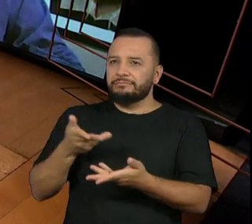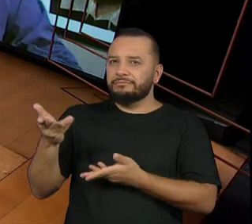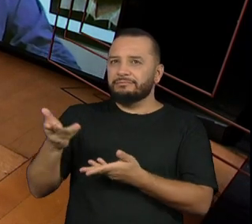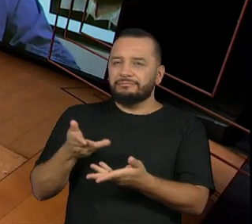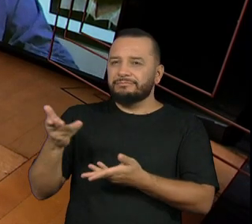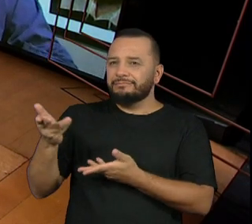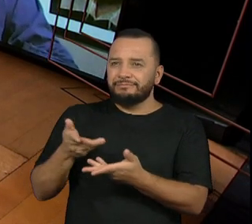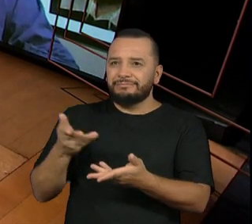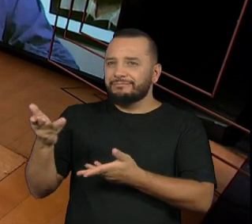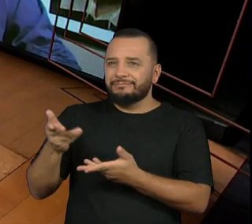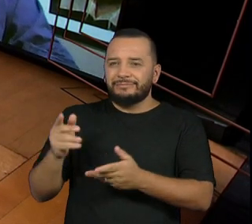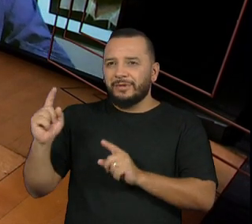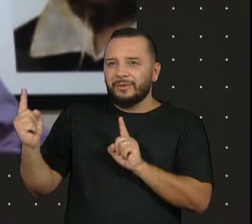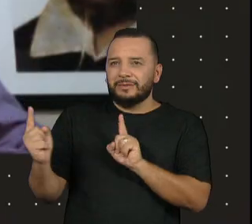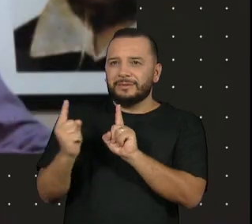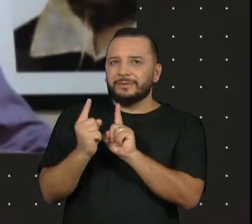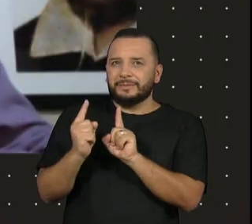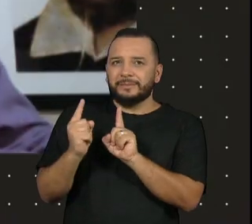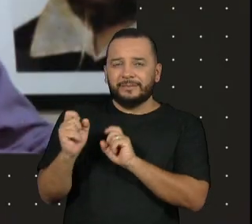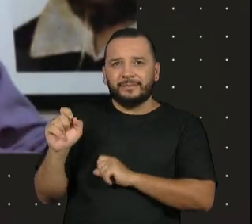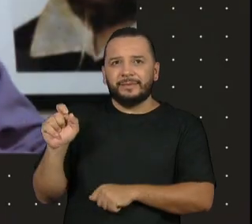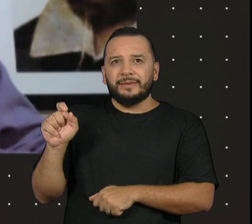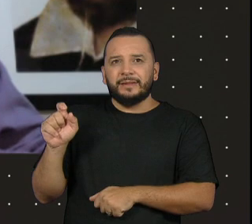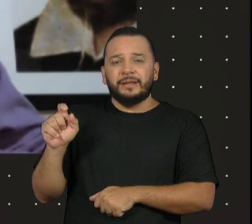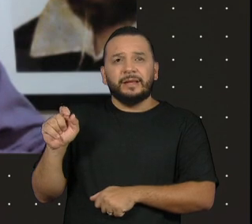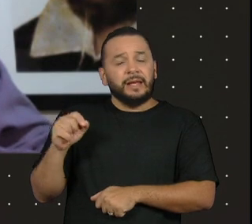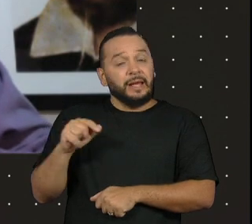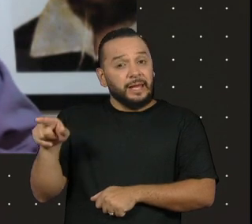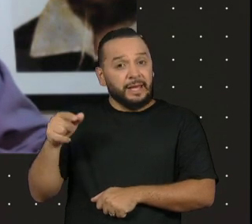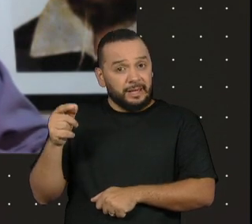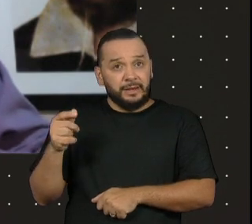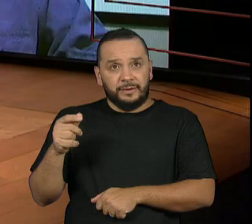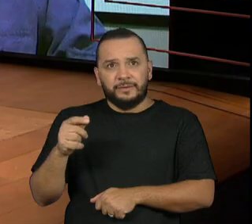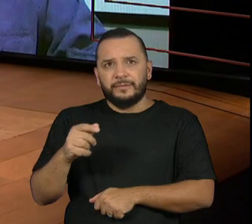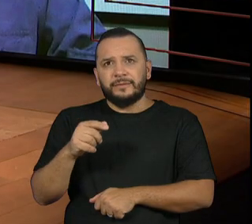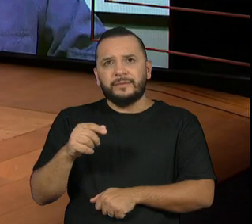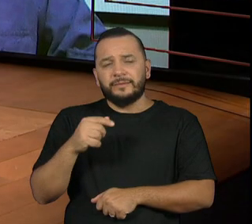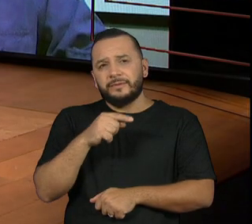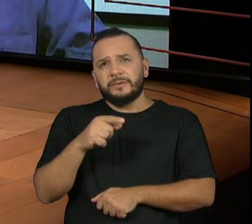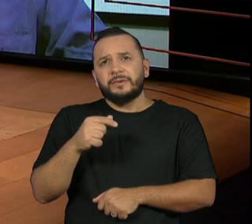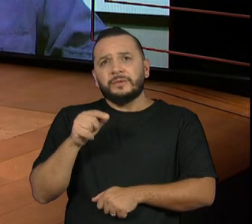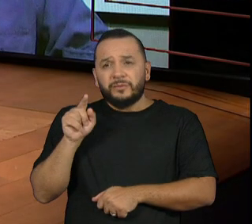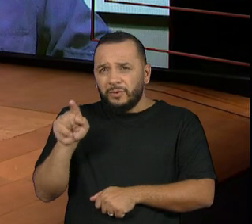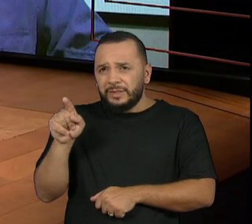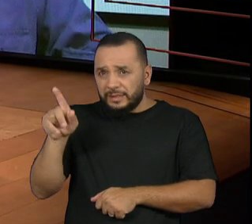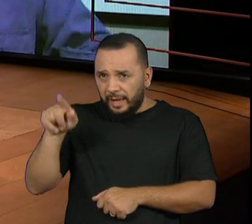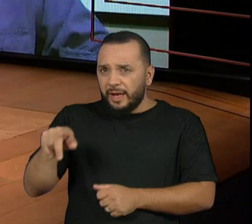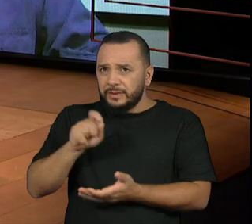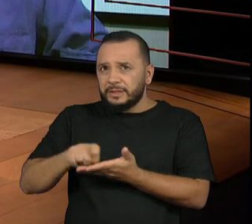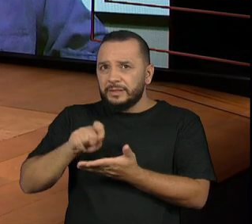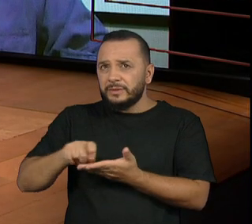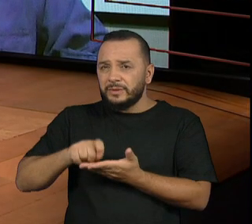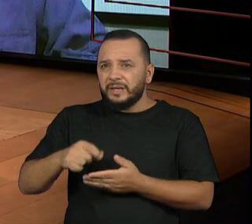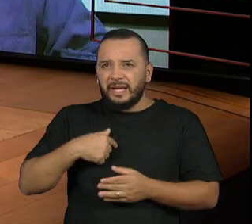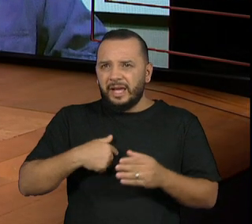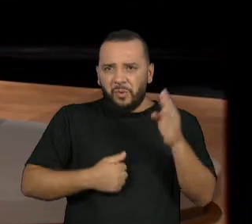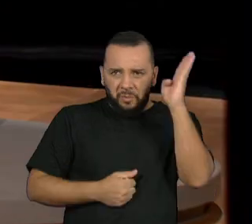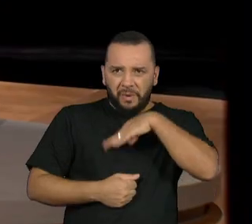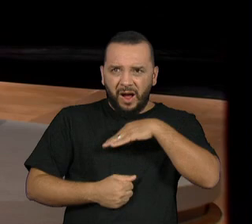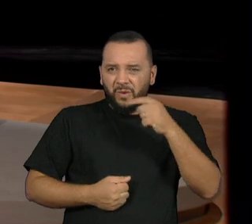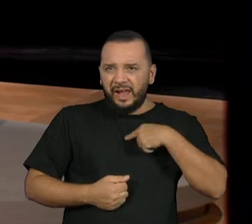E ele primeiro veio fazer e falou vai fazer o carrasco. Eu falei, não, você vai fazer o escritor, quem vai fazer o carrasco sou eu.